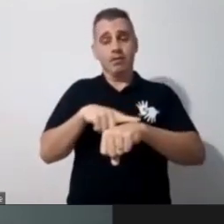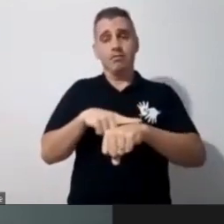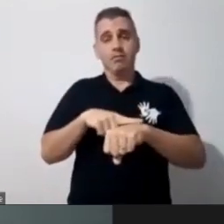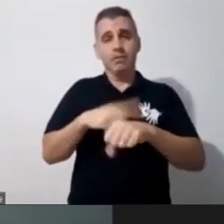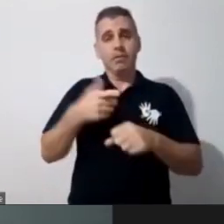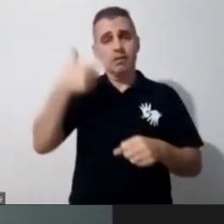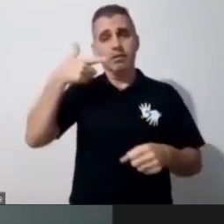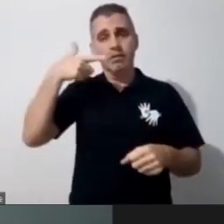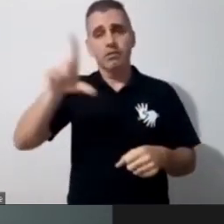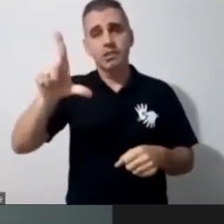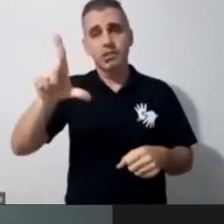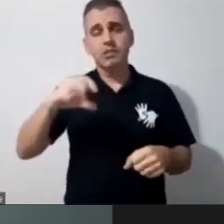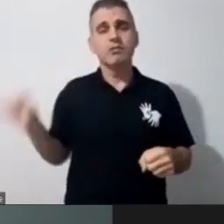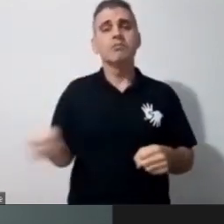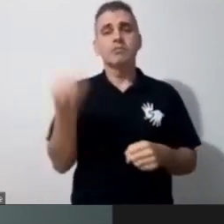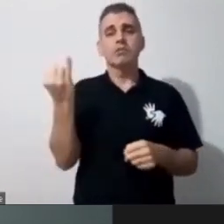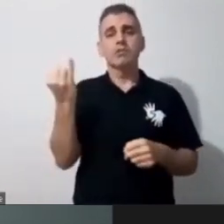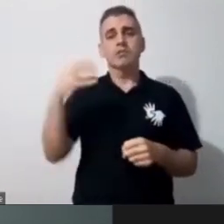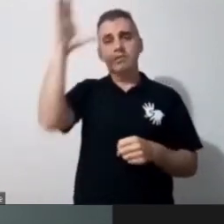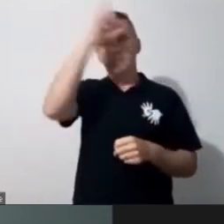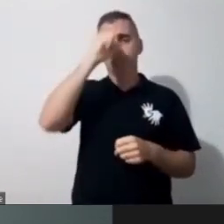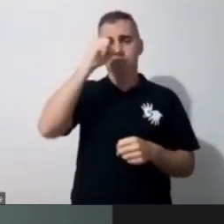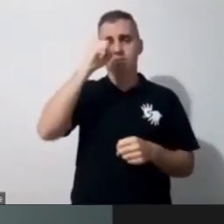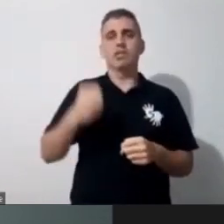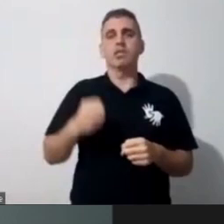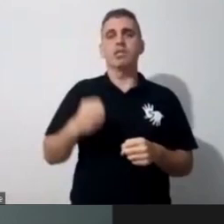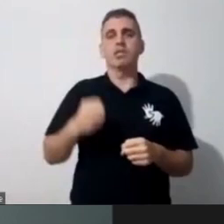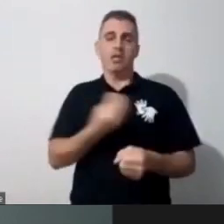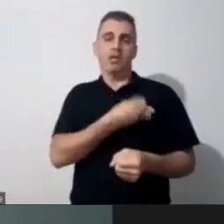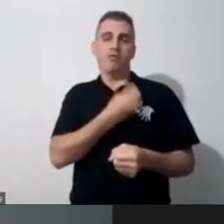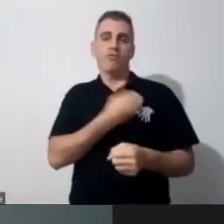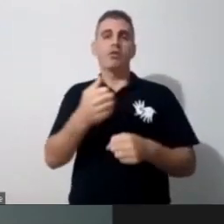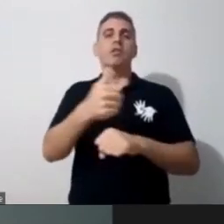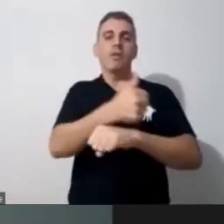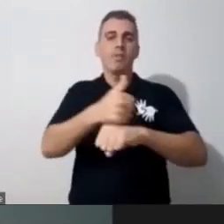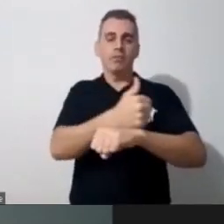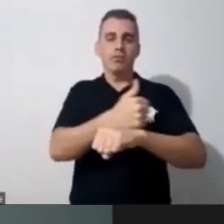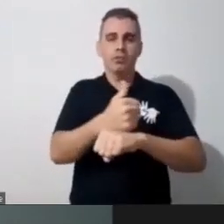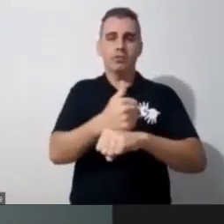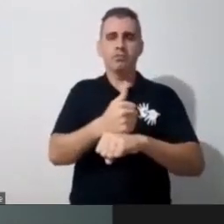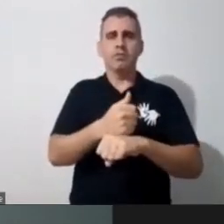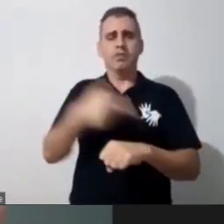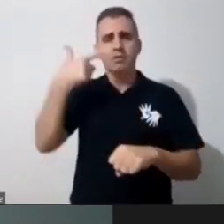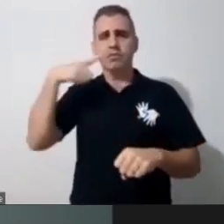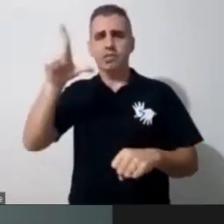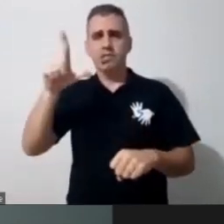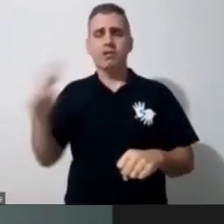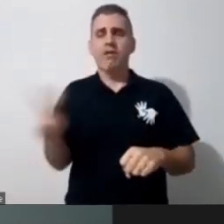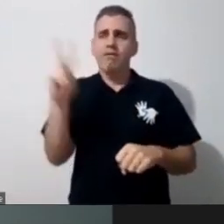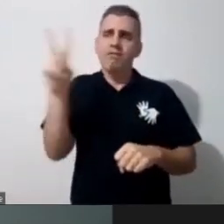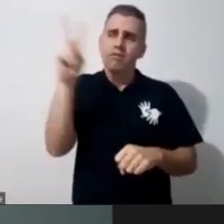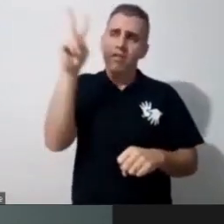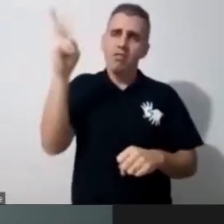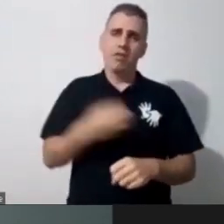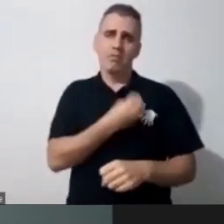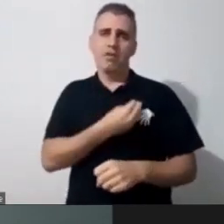oportunizar esse aprendizado na minha vida profissional, tenho conseguido dar muito mais valor a coisas muito simples que estavam do meu lado, e